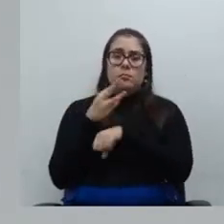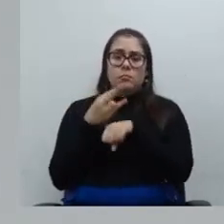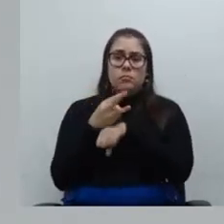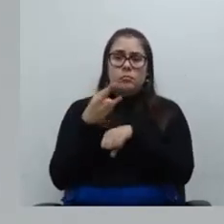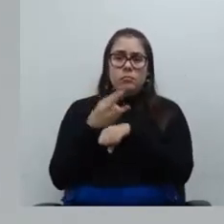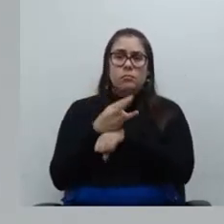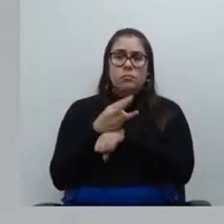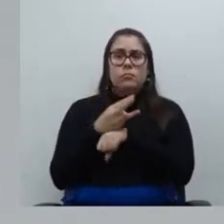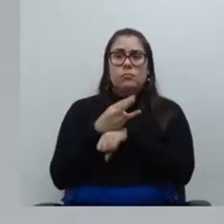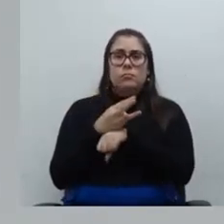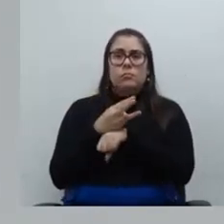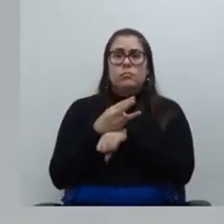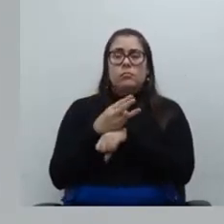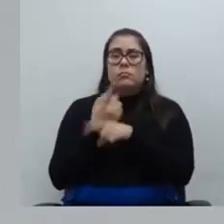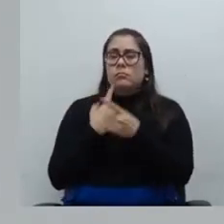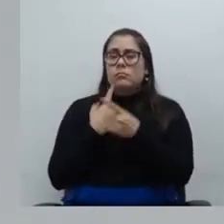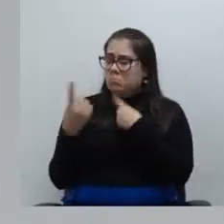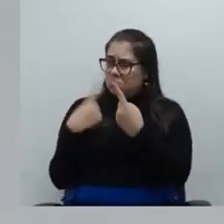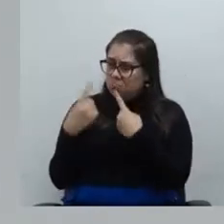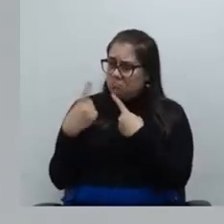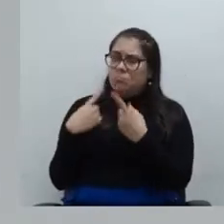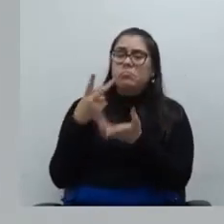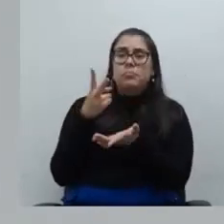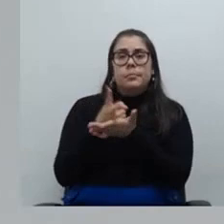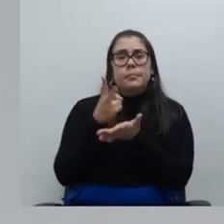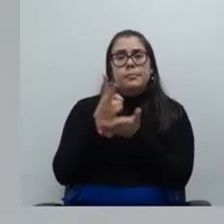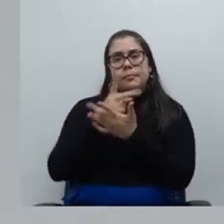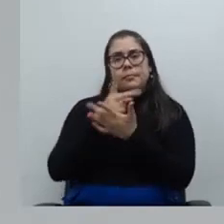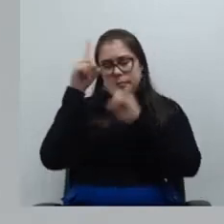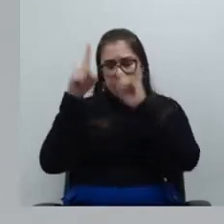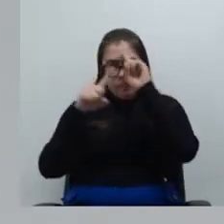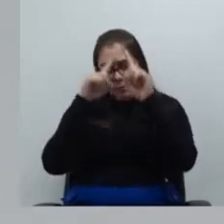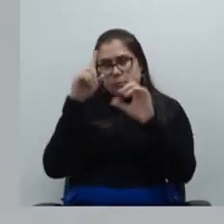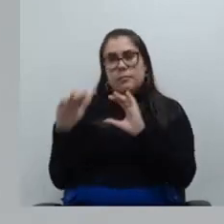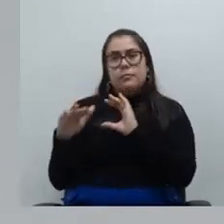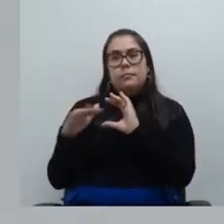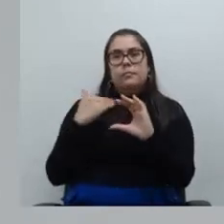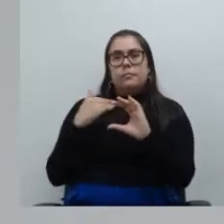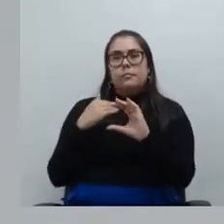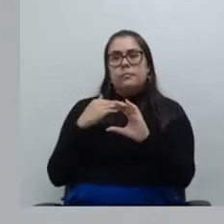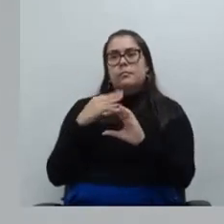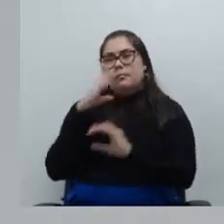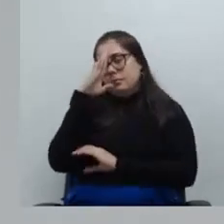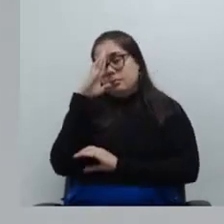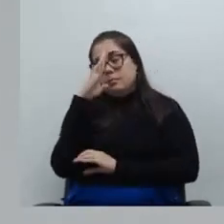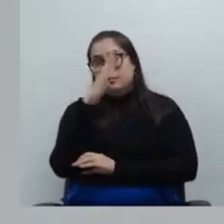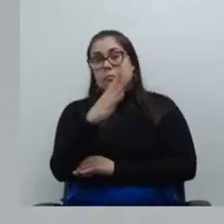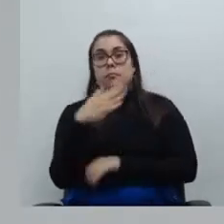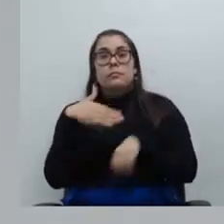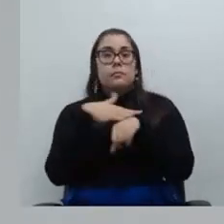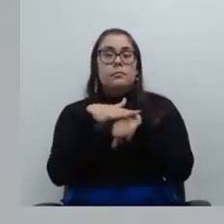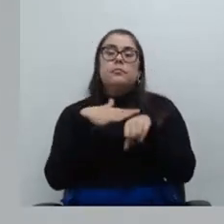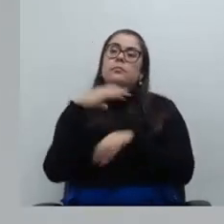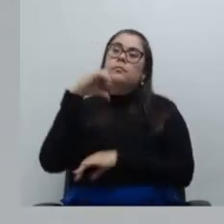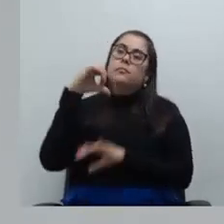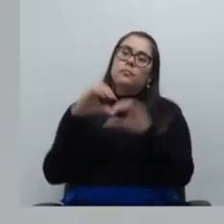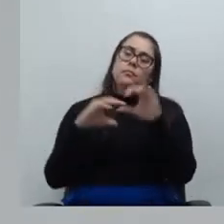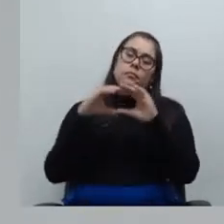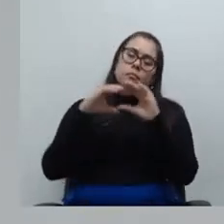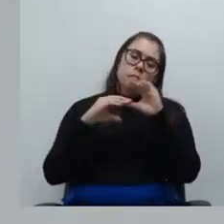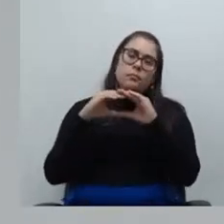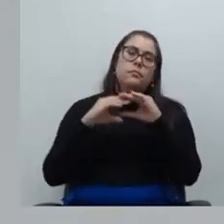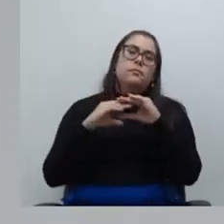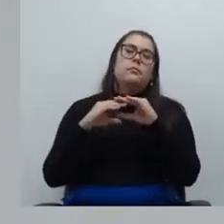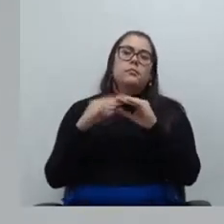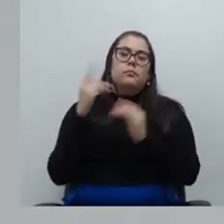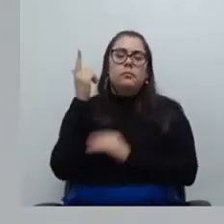o Rafael para a gente seguir conversando se tiver alguma dúvida pode falar a gente também está dialogando diretamente com o nono concurso para a gente não